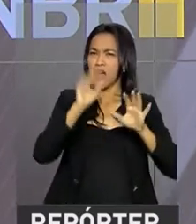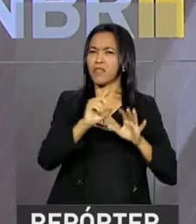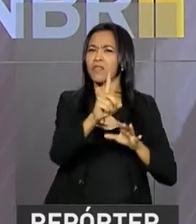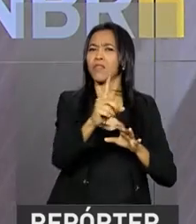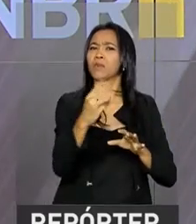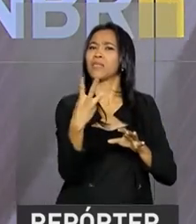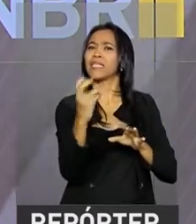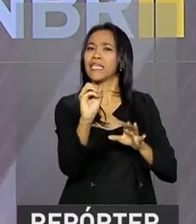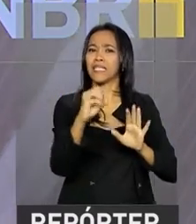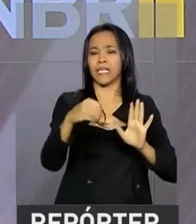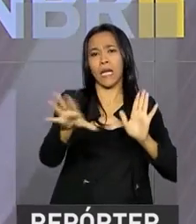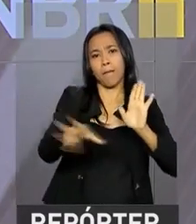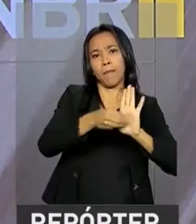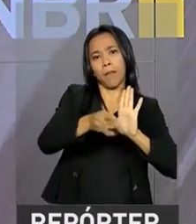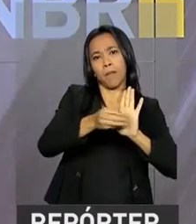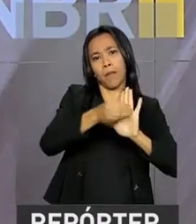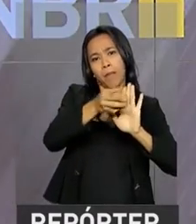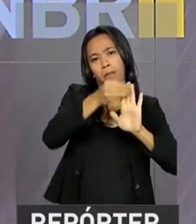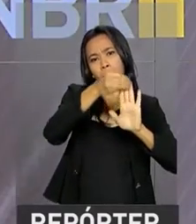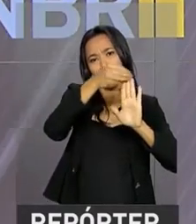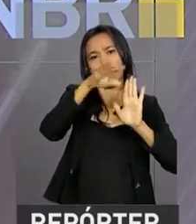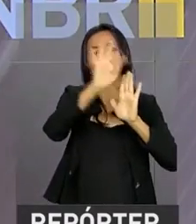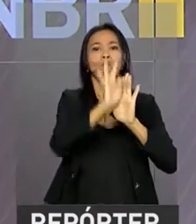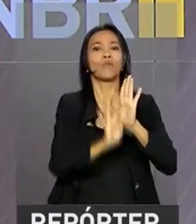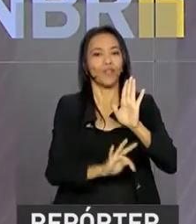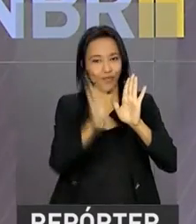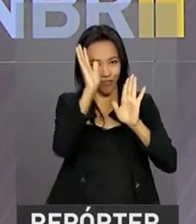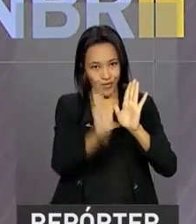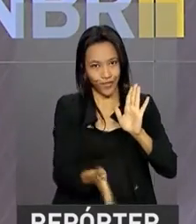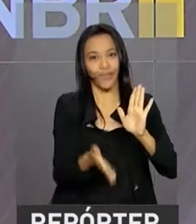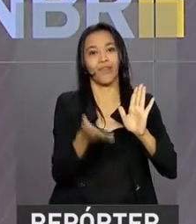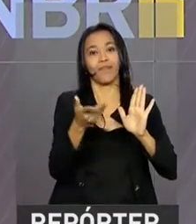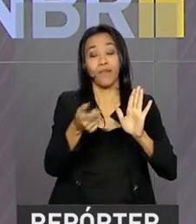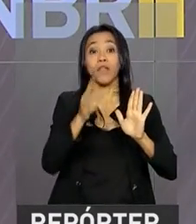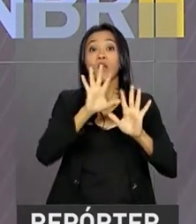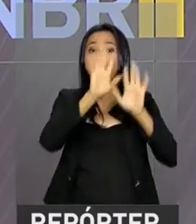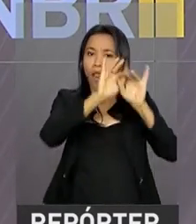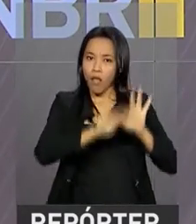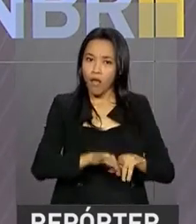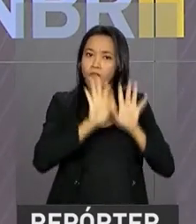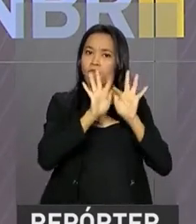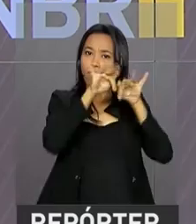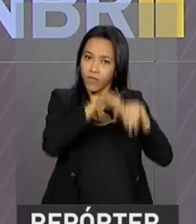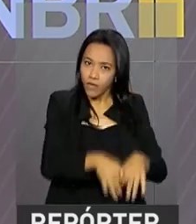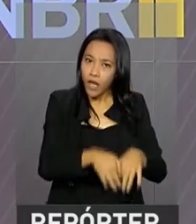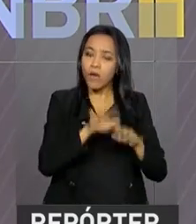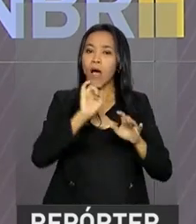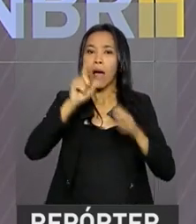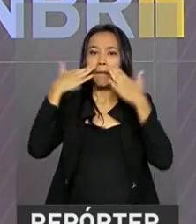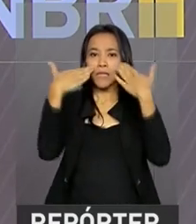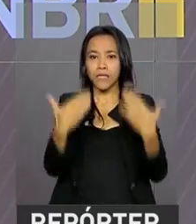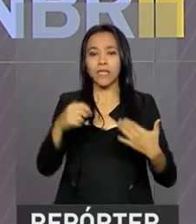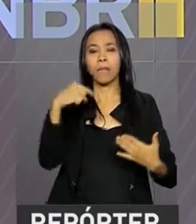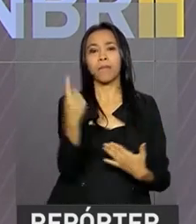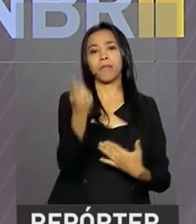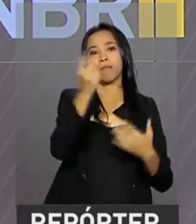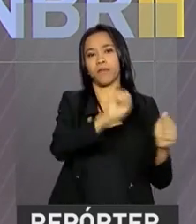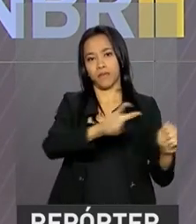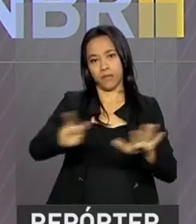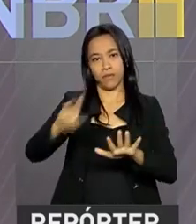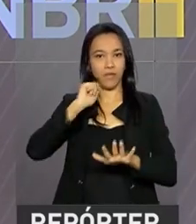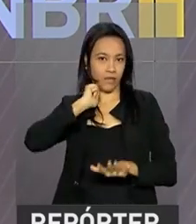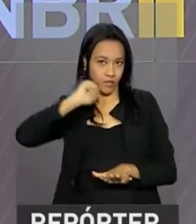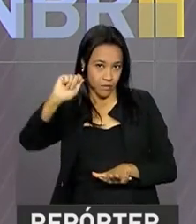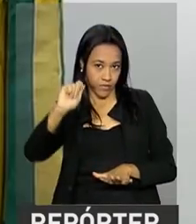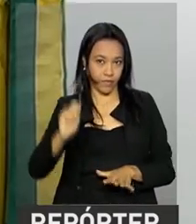foram apresentadas ao texto original. O relatório final deve ser apresentado na primeira semana de abril.